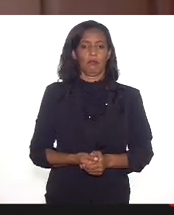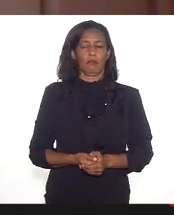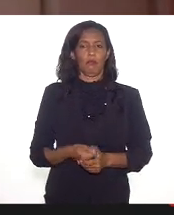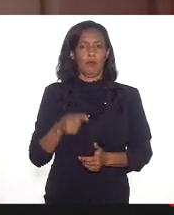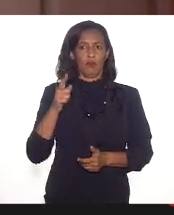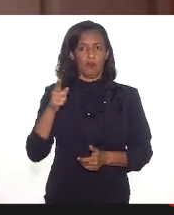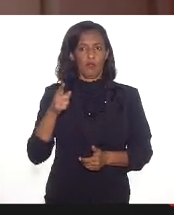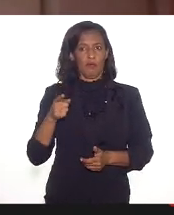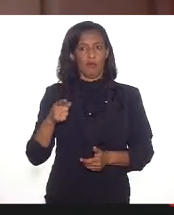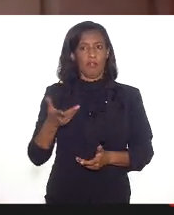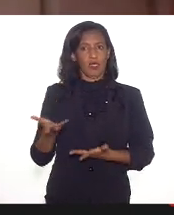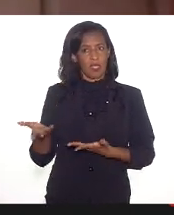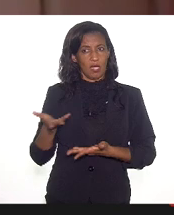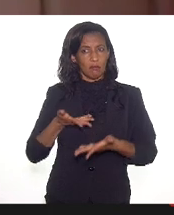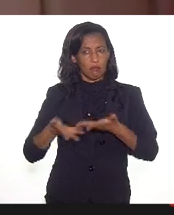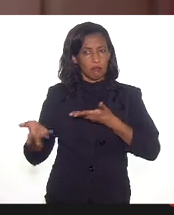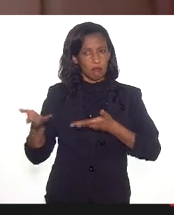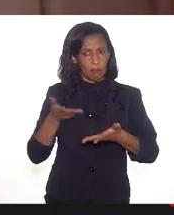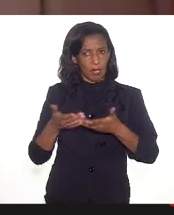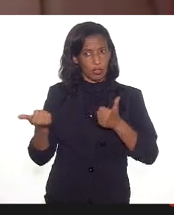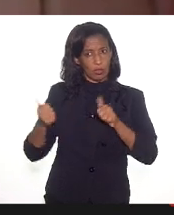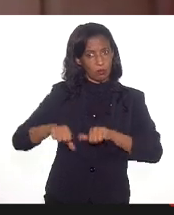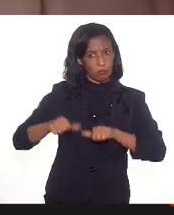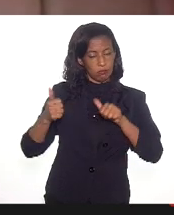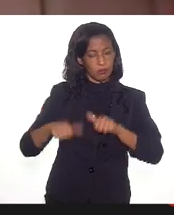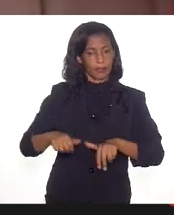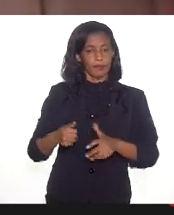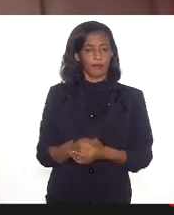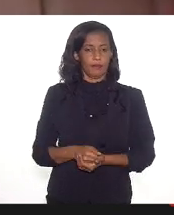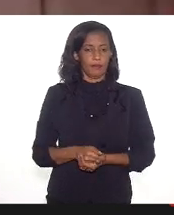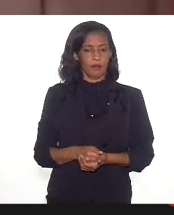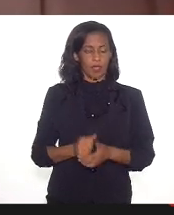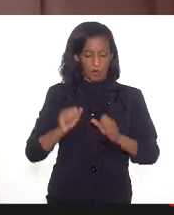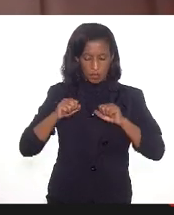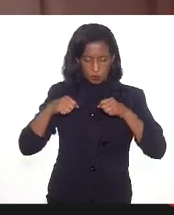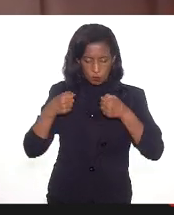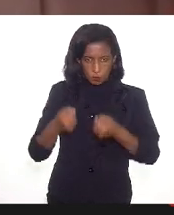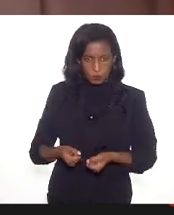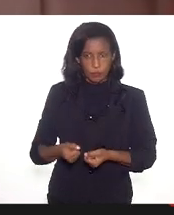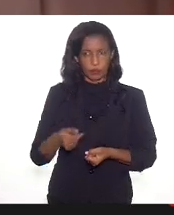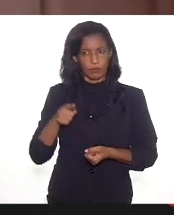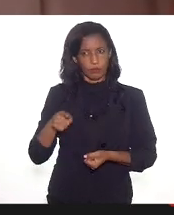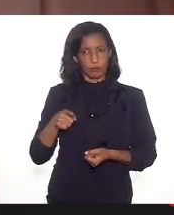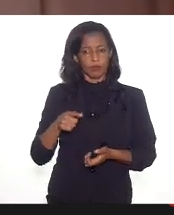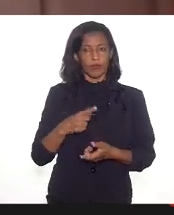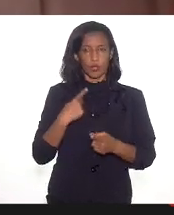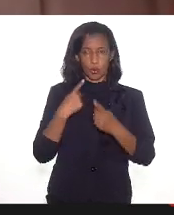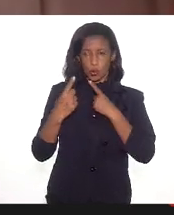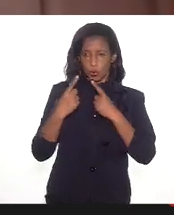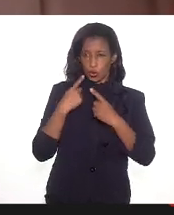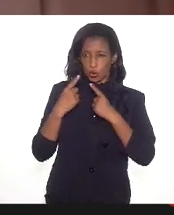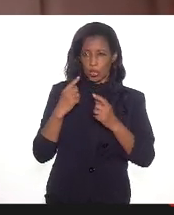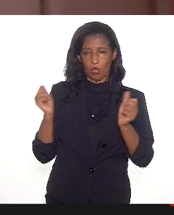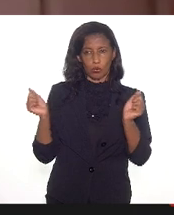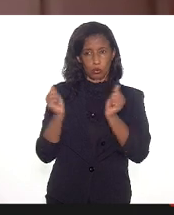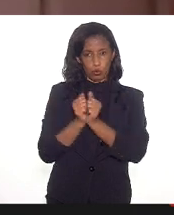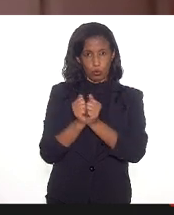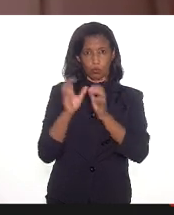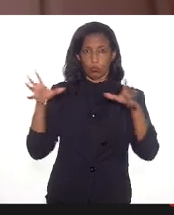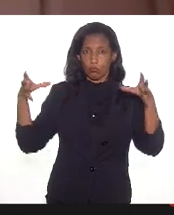partilha do diagnóstico, para a gente vai ser importante se debruçar sobre ele e no diálogo com vocês